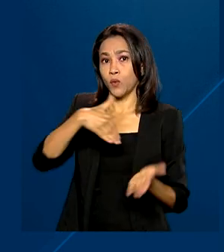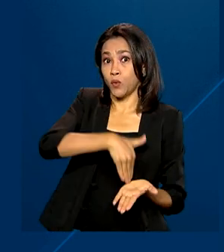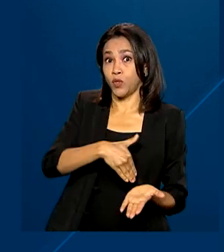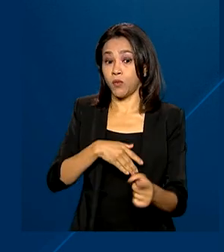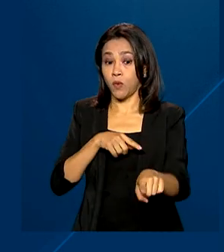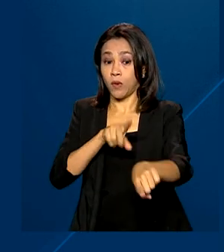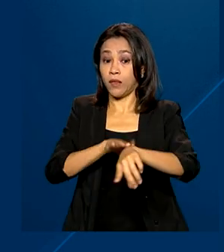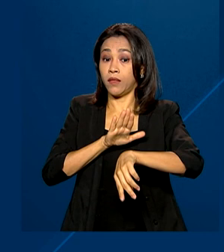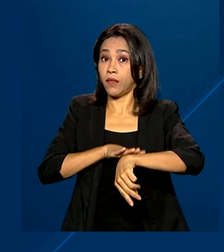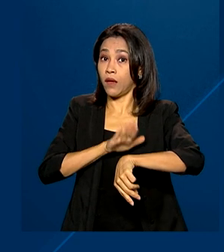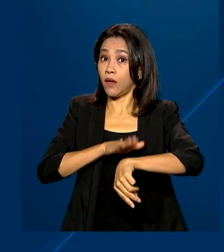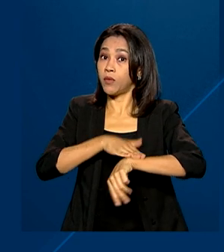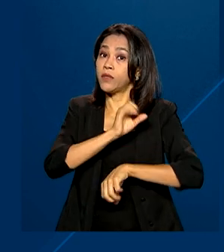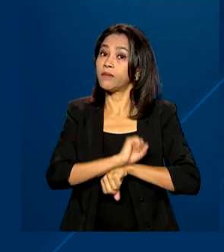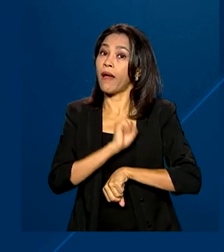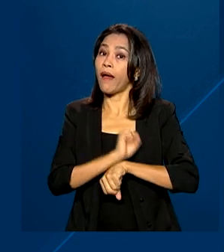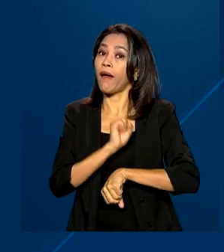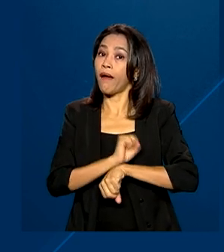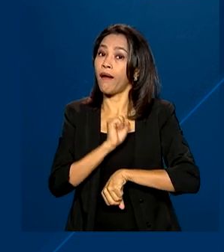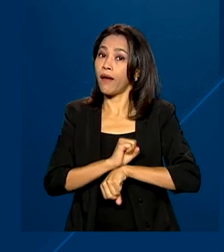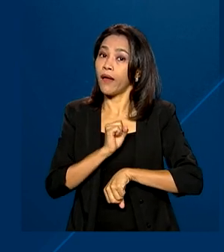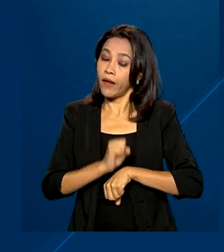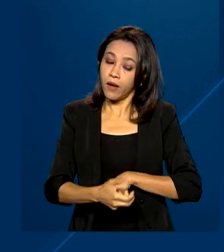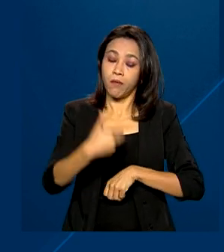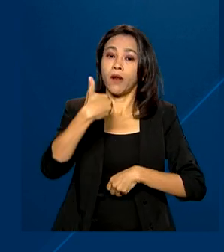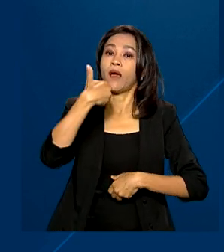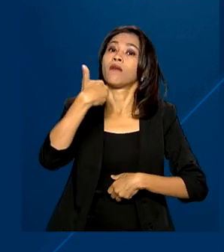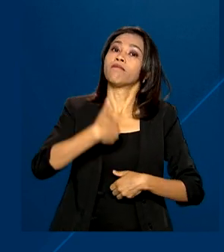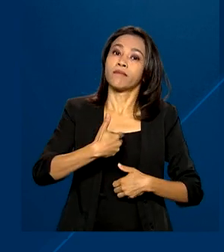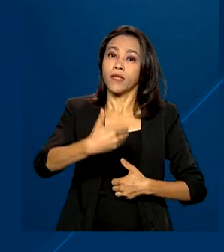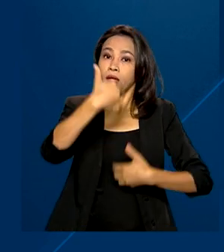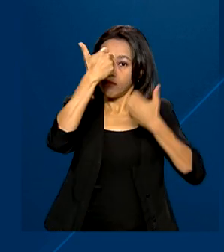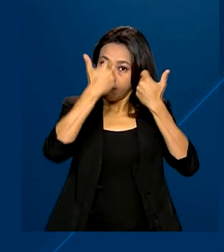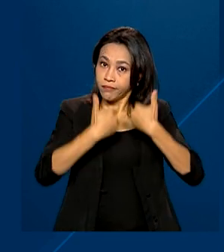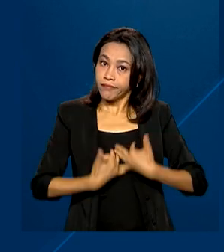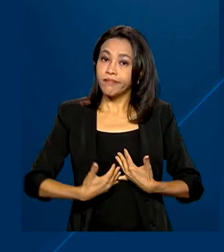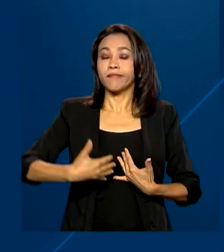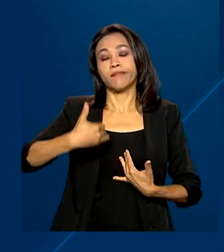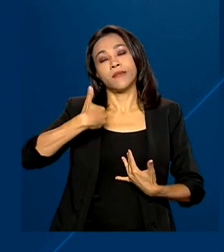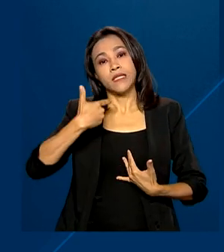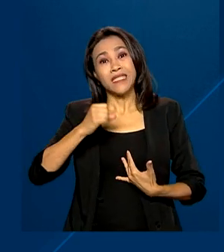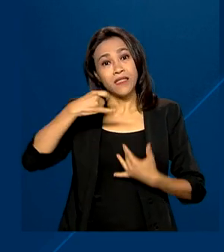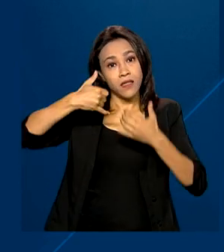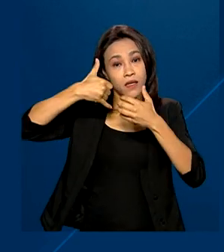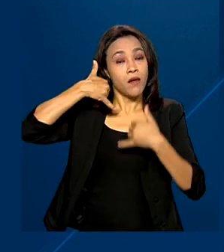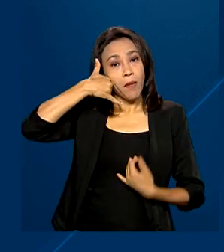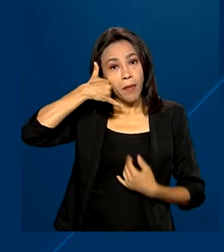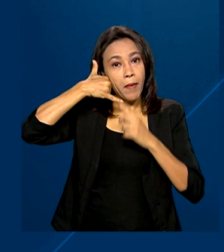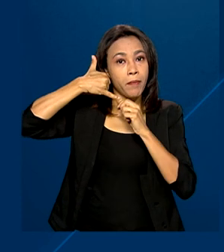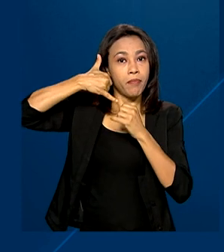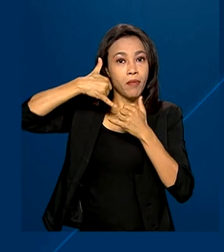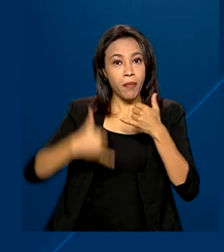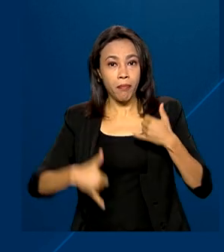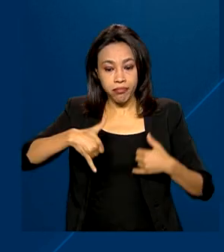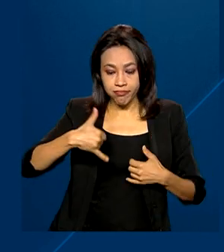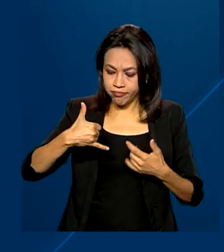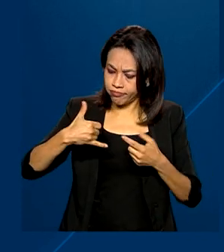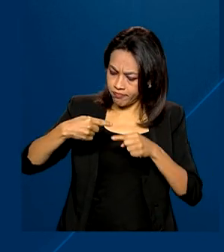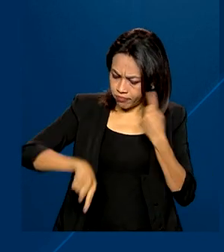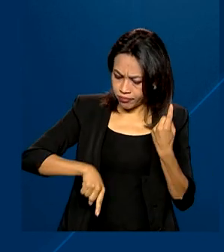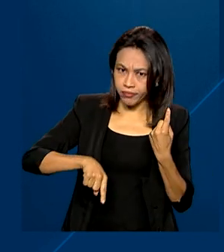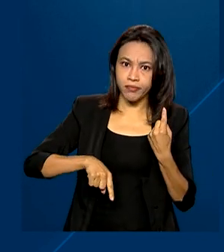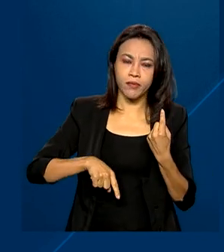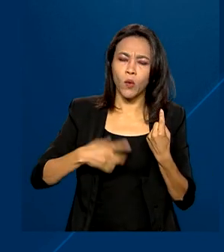espera para que o consumidor seja atendido. E caso a ligação caia antes do fim do atendimento,